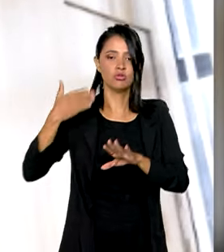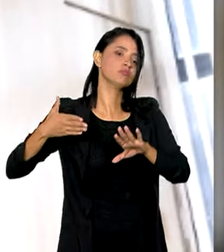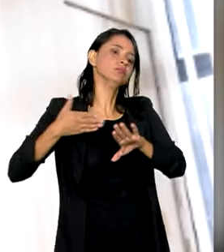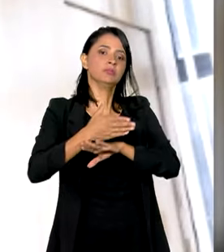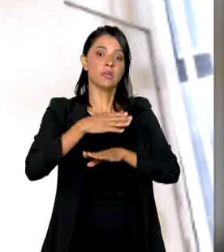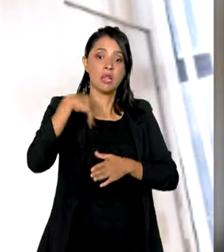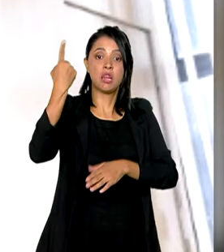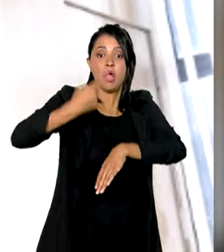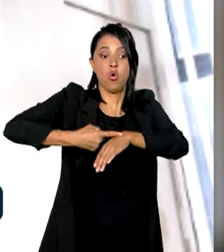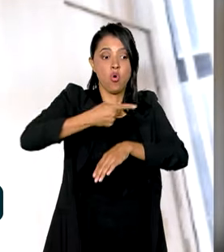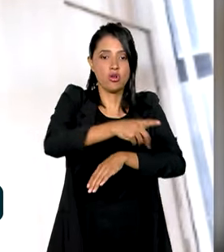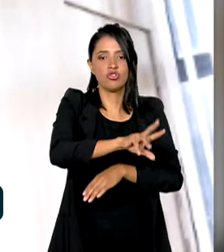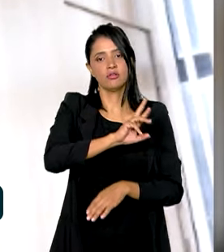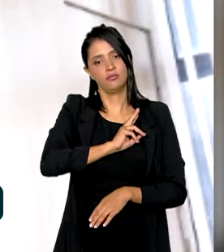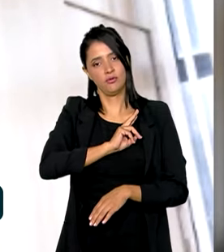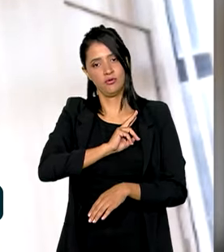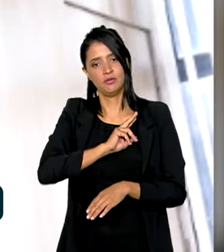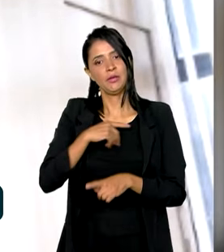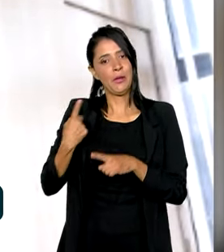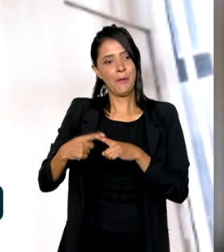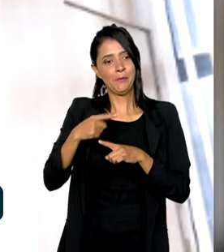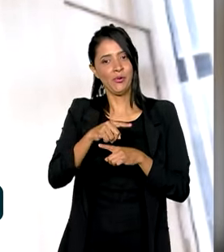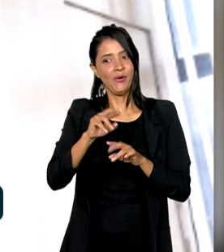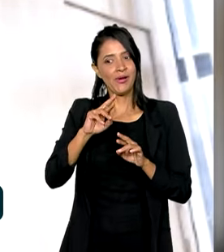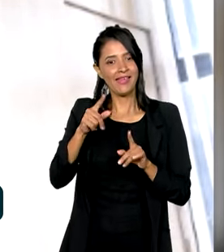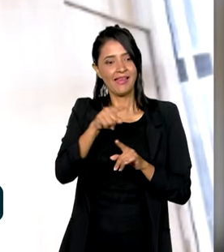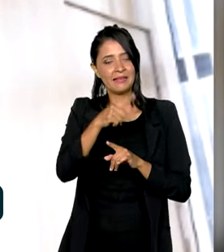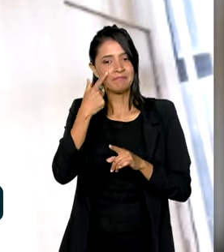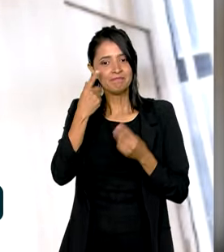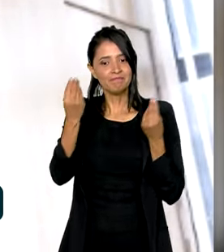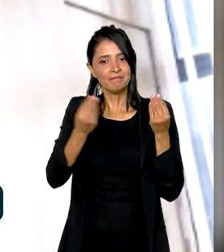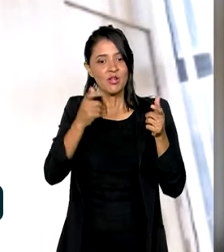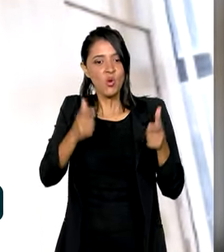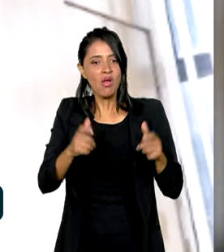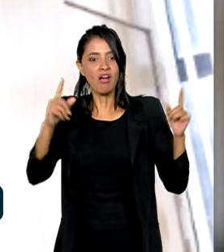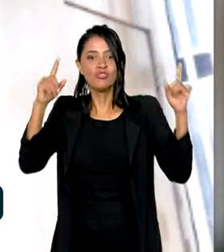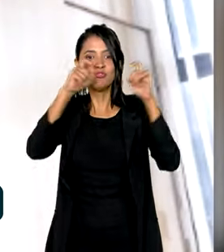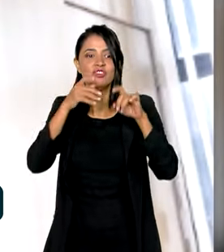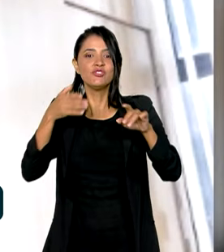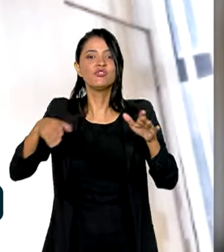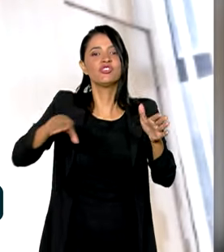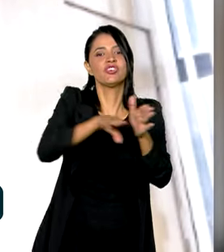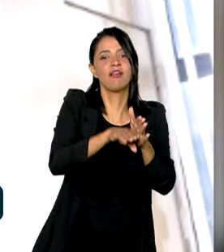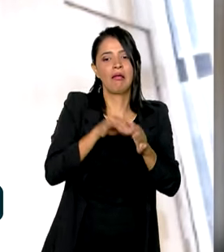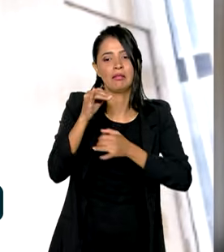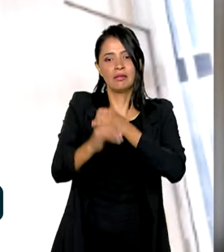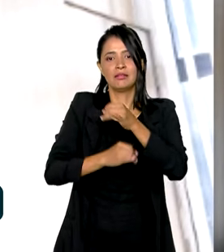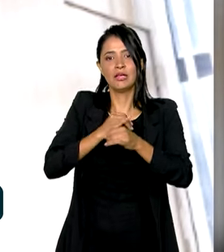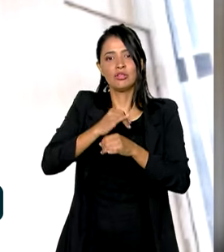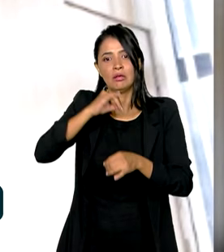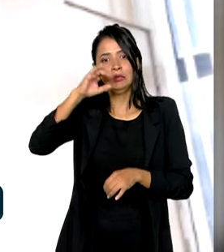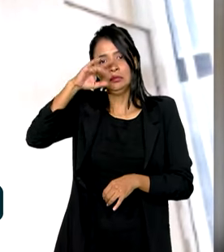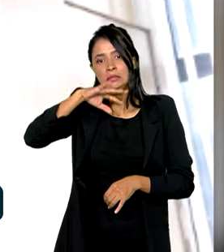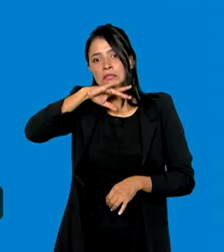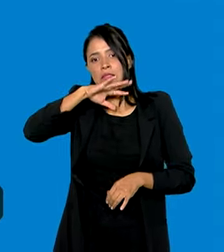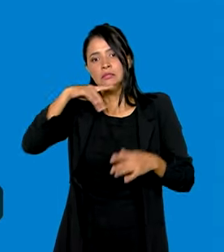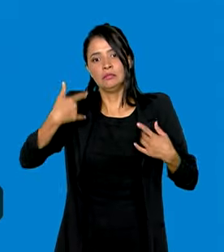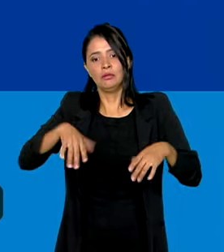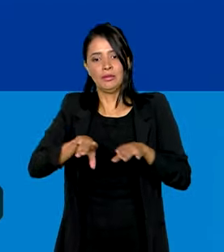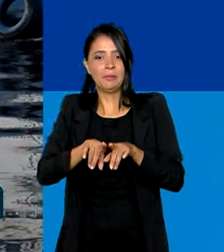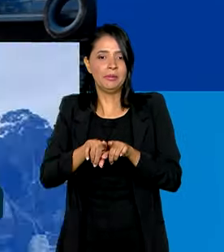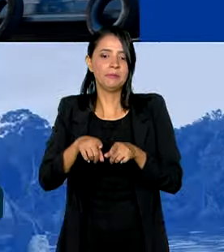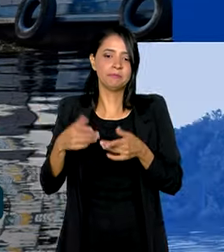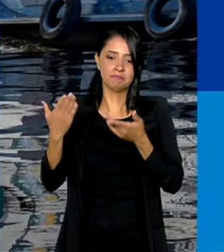um resultado imediato, justamente pela peculiaridade dele, por ser em locais de difícil acesso, onde a internet também não é tão fácil.